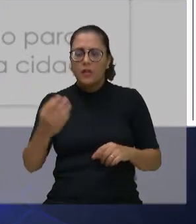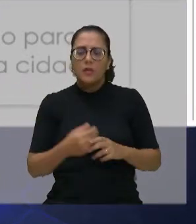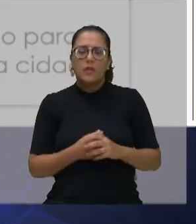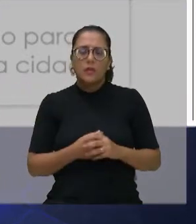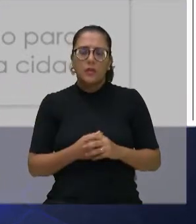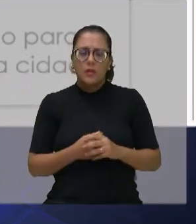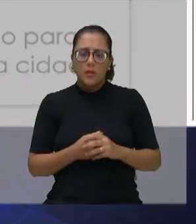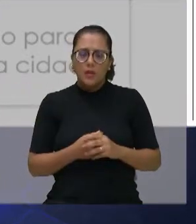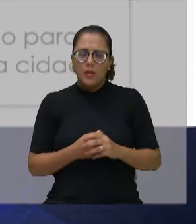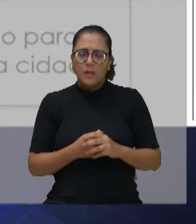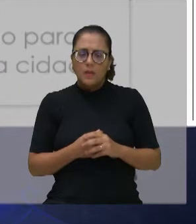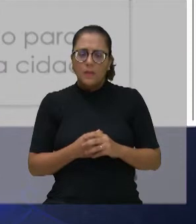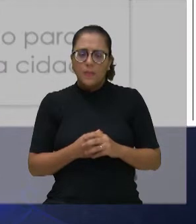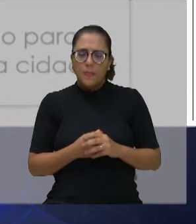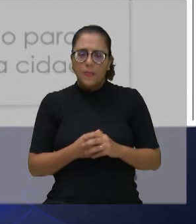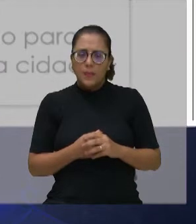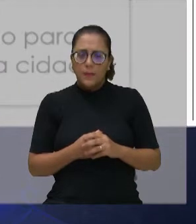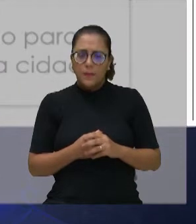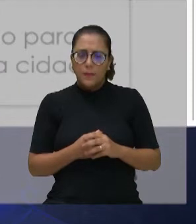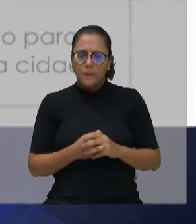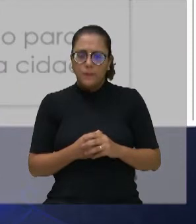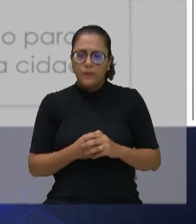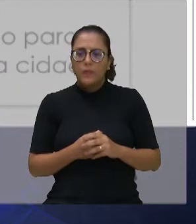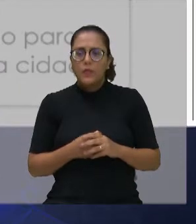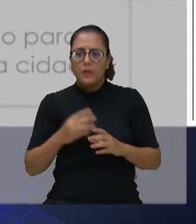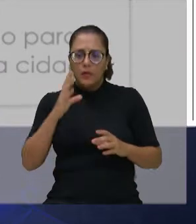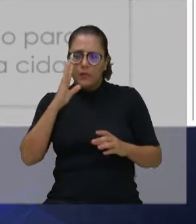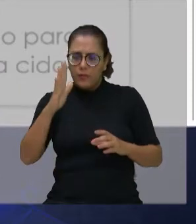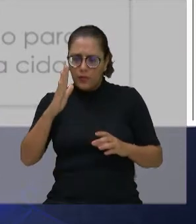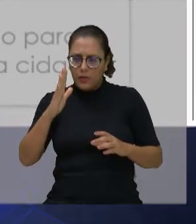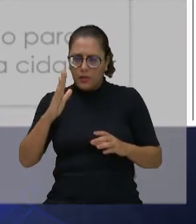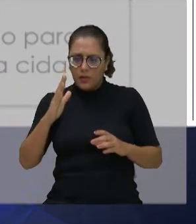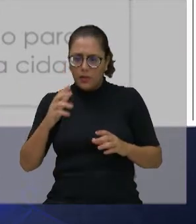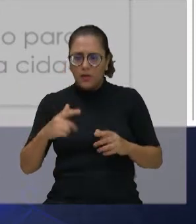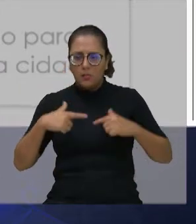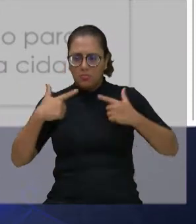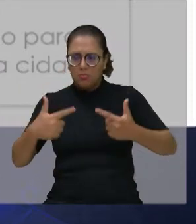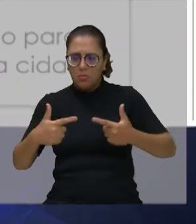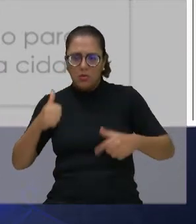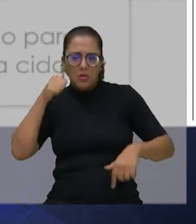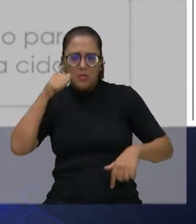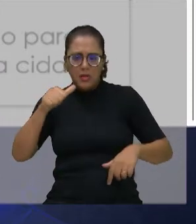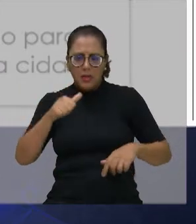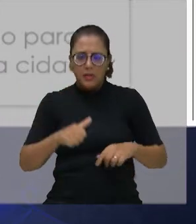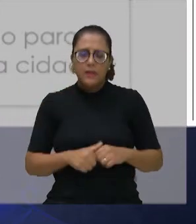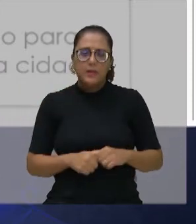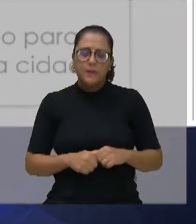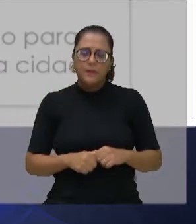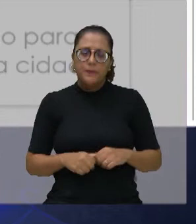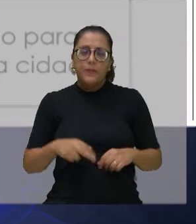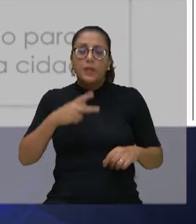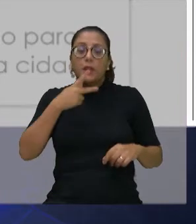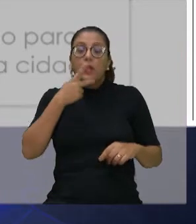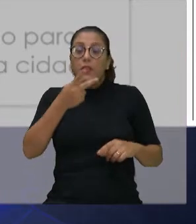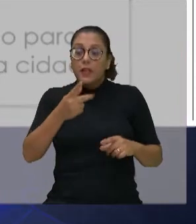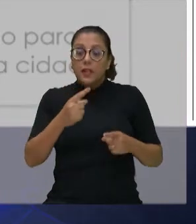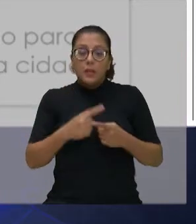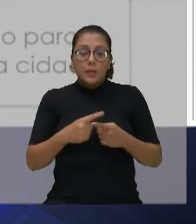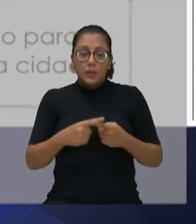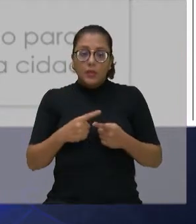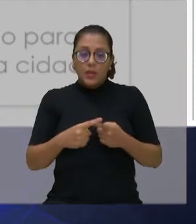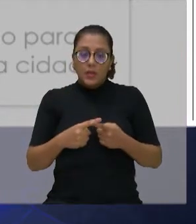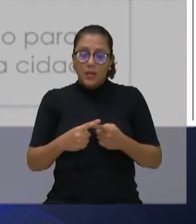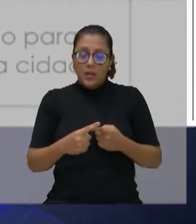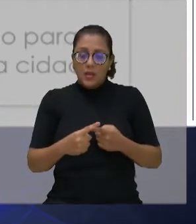contra as mulheres, mas tudo isso dialogando com todos os vereadores. Estou falando isso porque eu fiquei